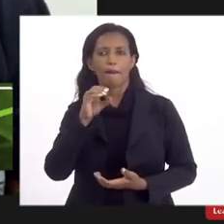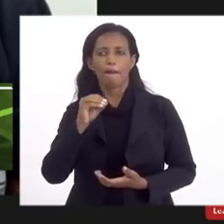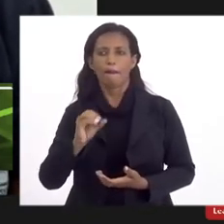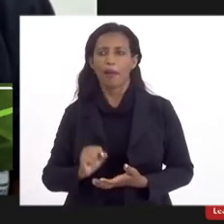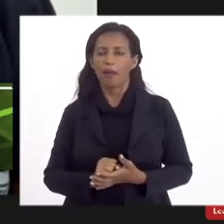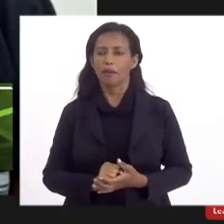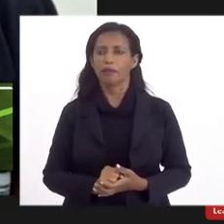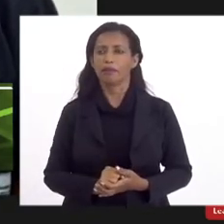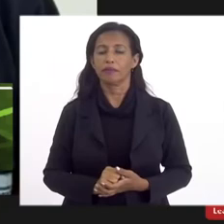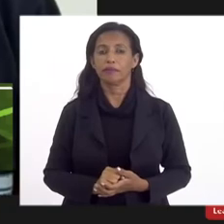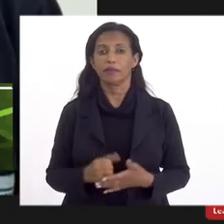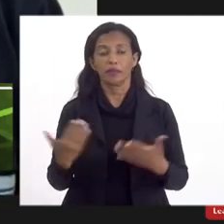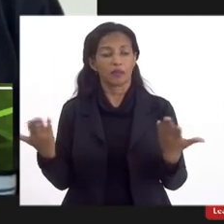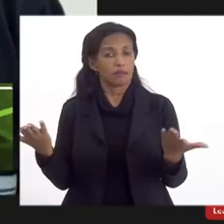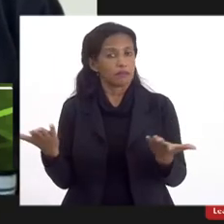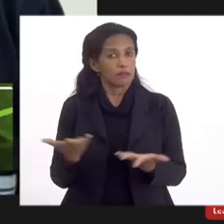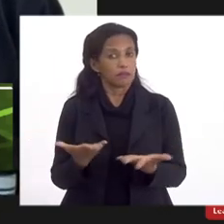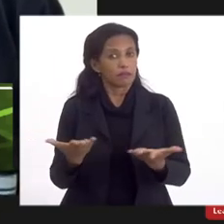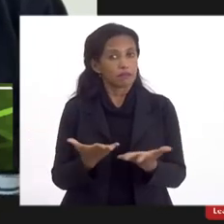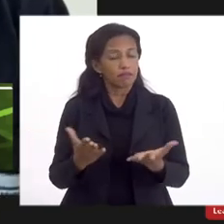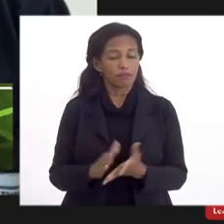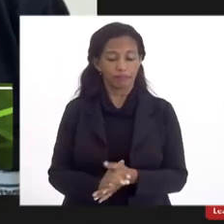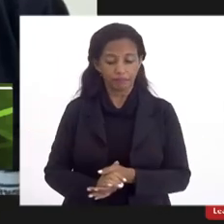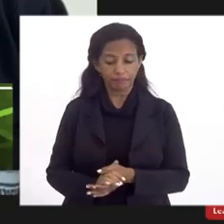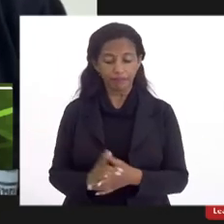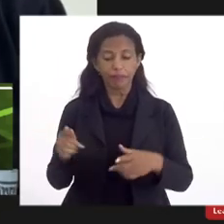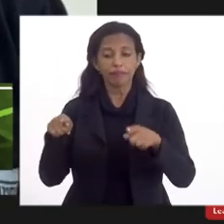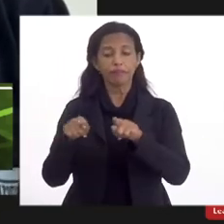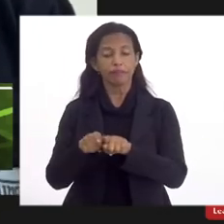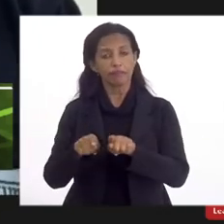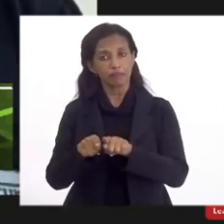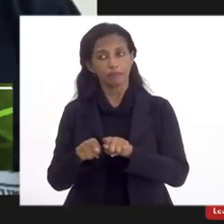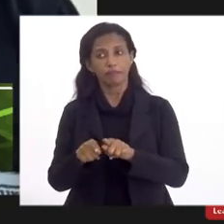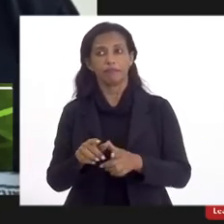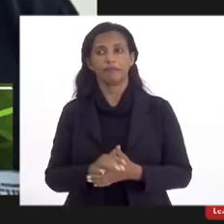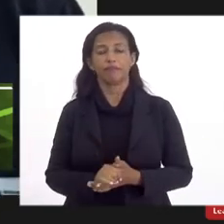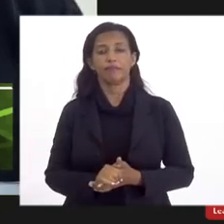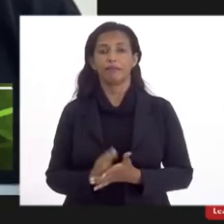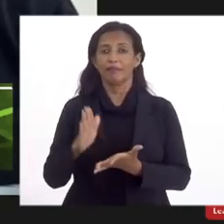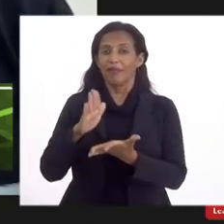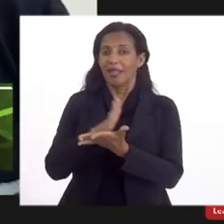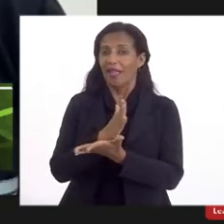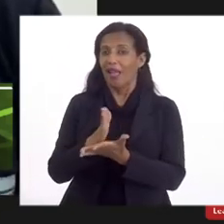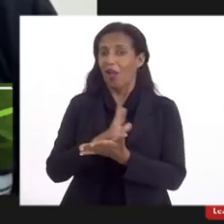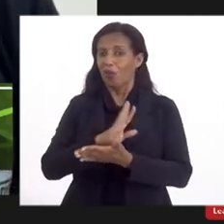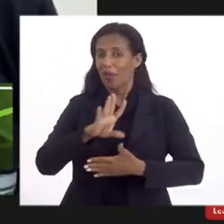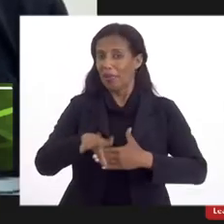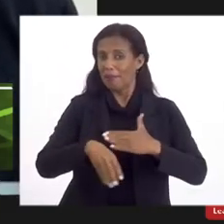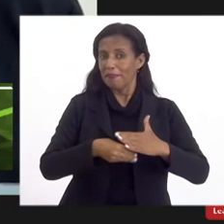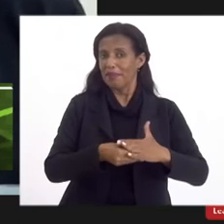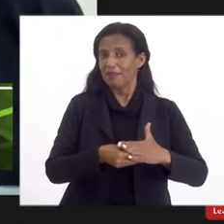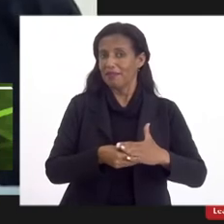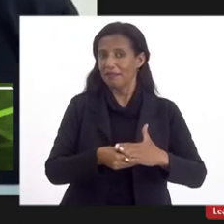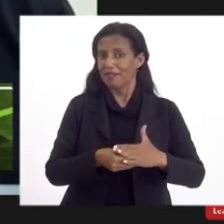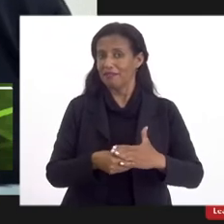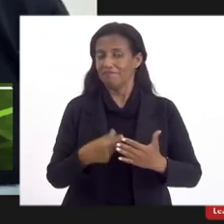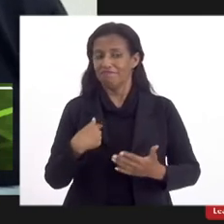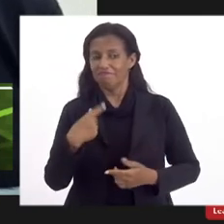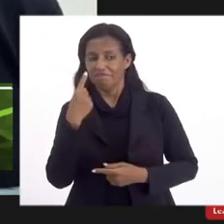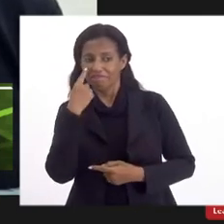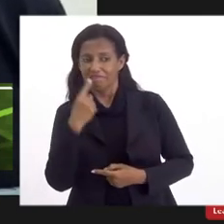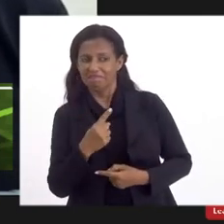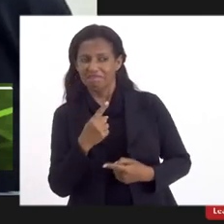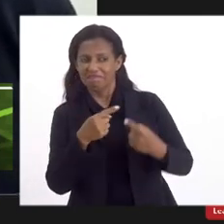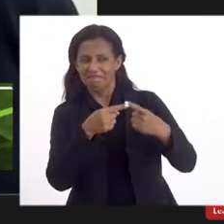e é agora é também tem algumas emendas que a gente julga ser